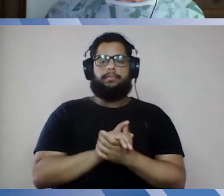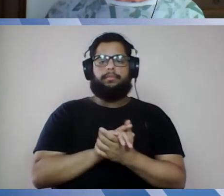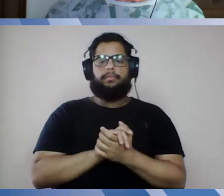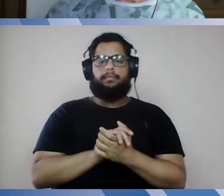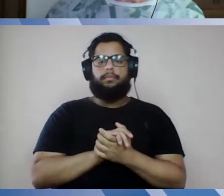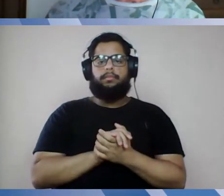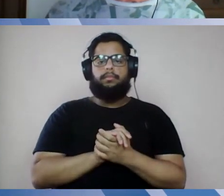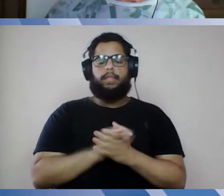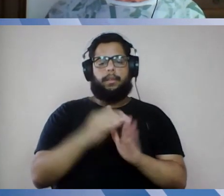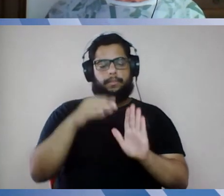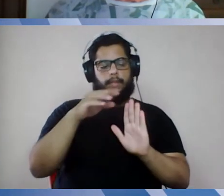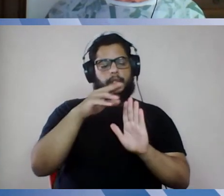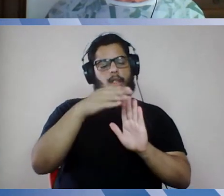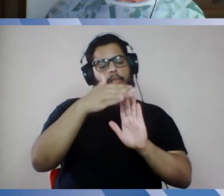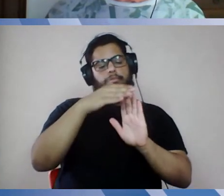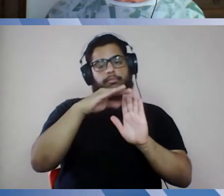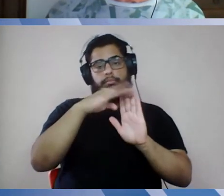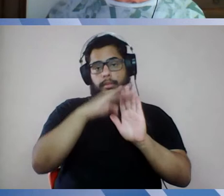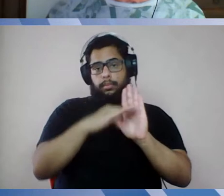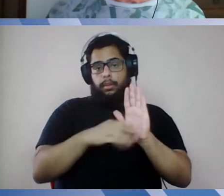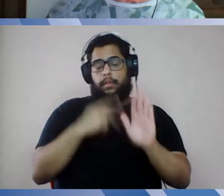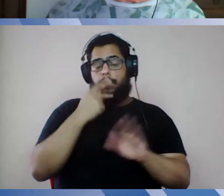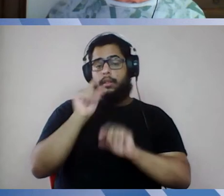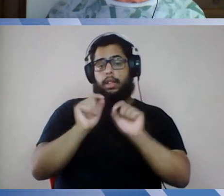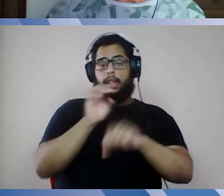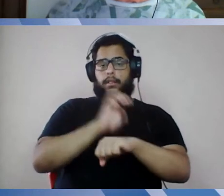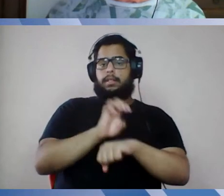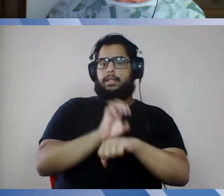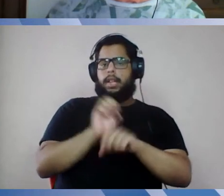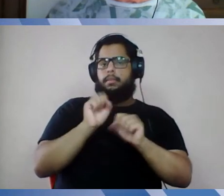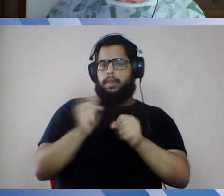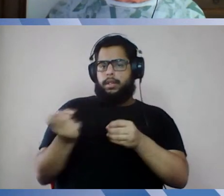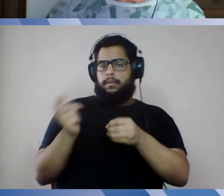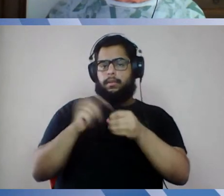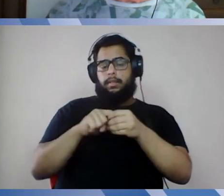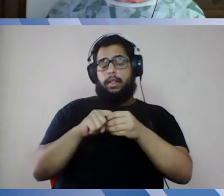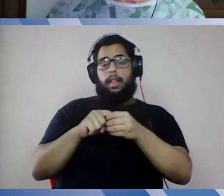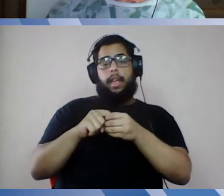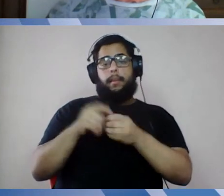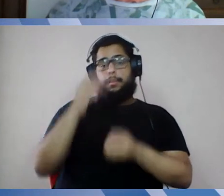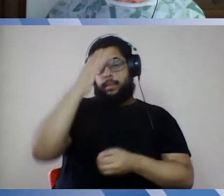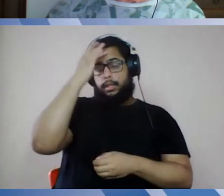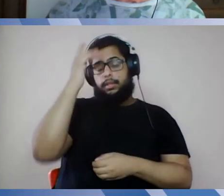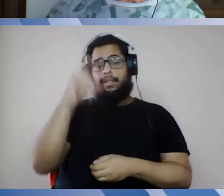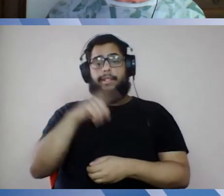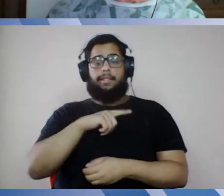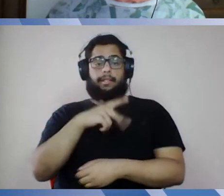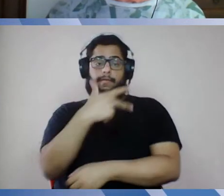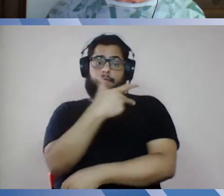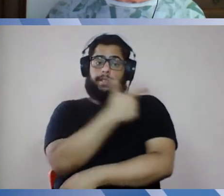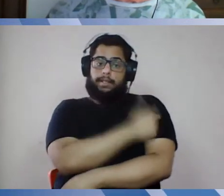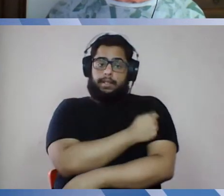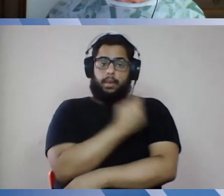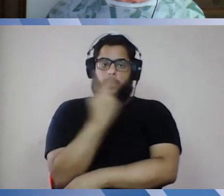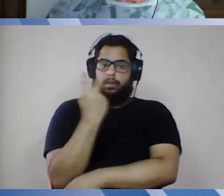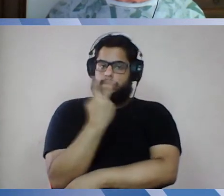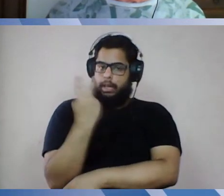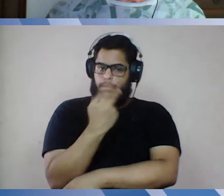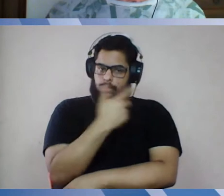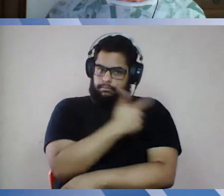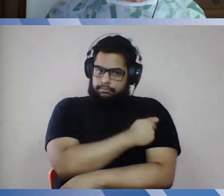a resolução também diz que esses estágios só poderão ser retomados por pessoas vacinadas com a segunda dose